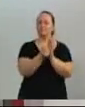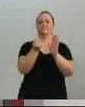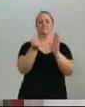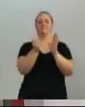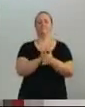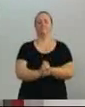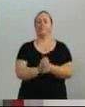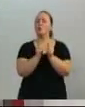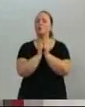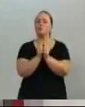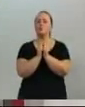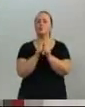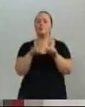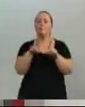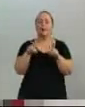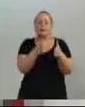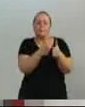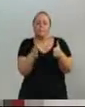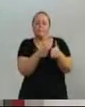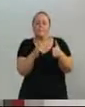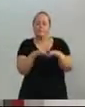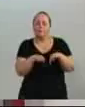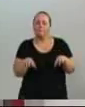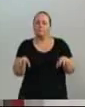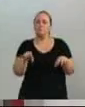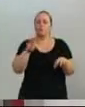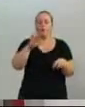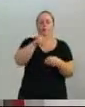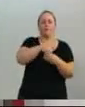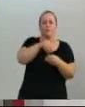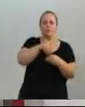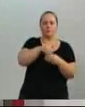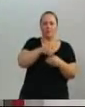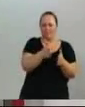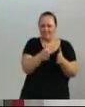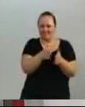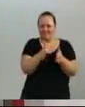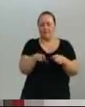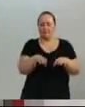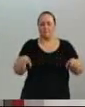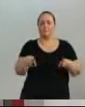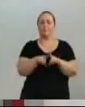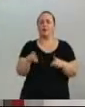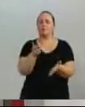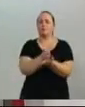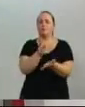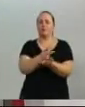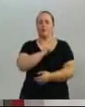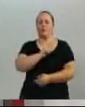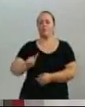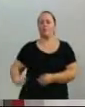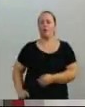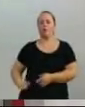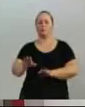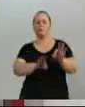só tiveram aquele período de divisão no processo eleitoral, mas continuam governando as cidades juntos desde 2005. Concedo a